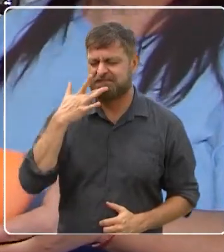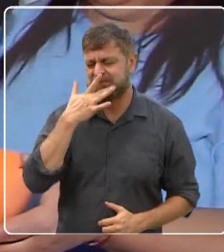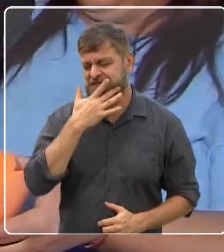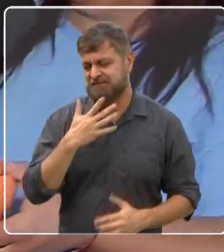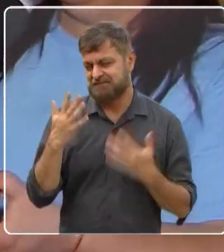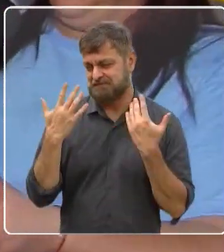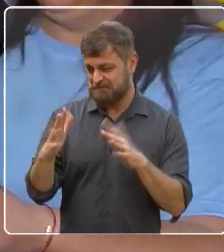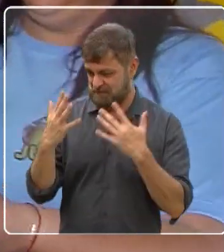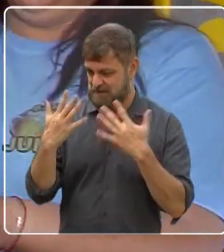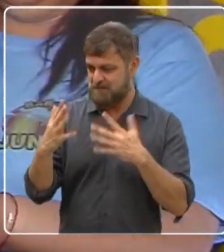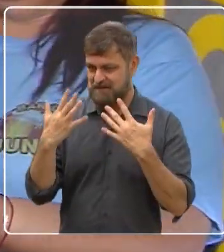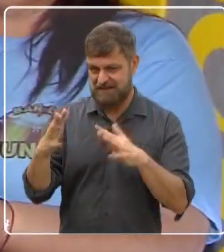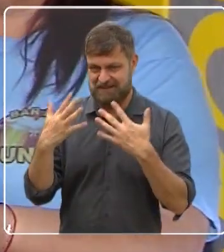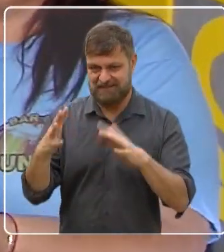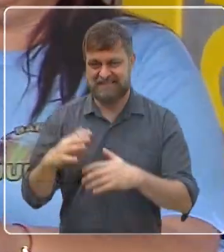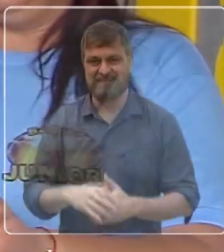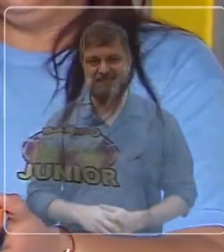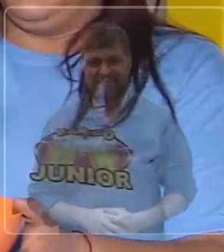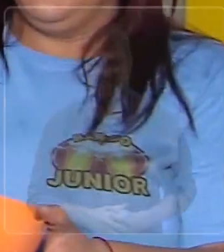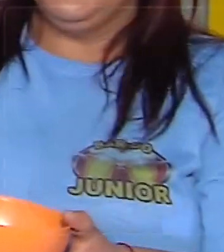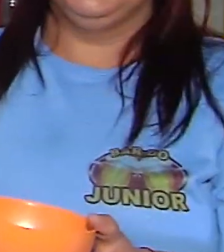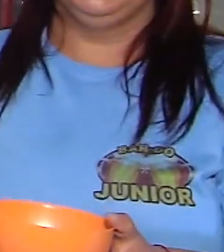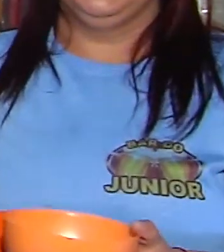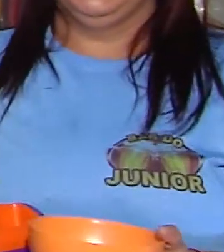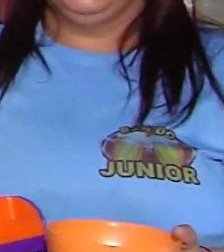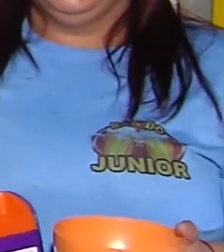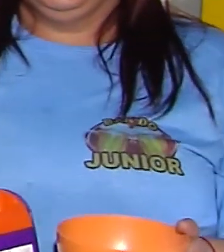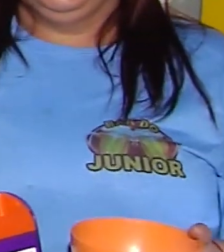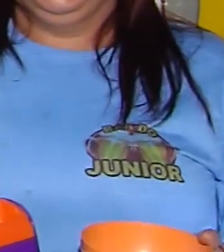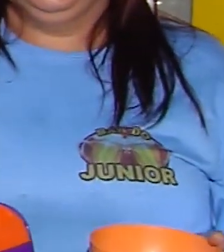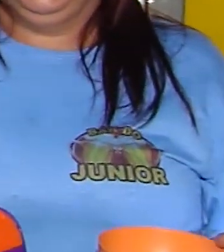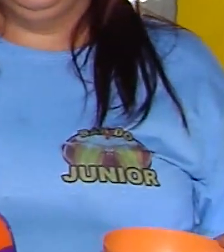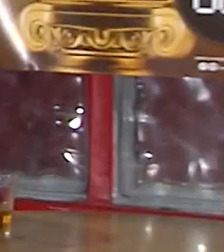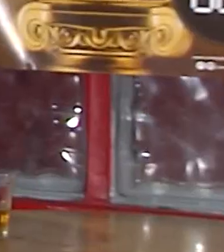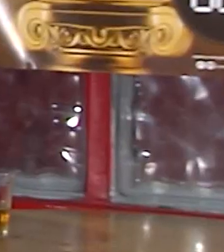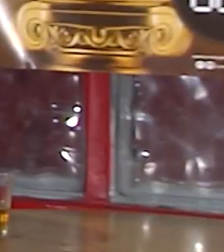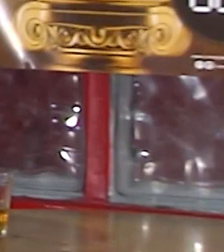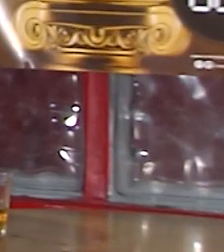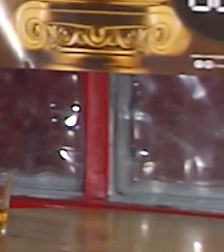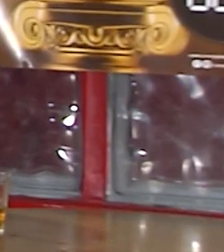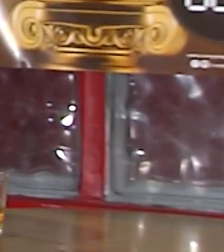Parabéns. Obrigada. Obrigada. Fique à vontade. Muito bom.